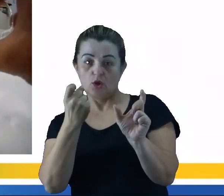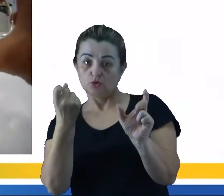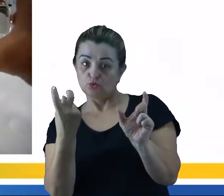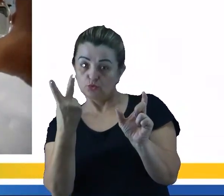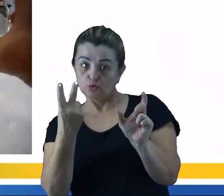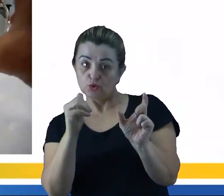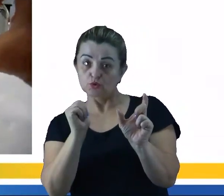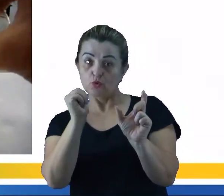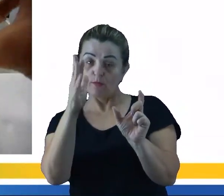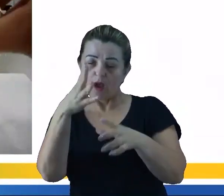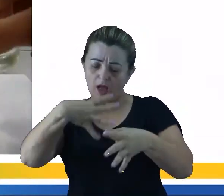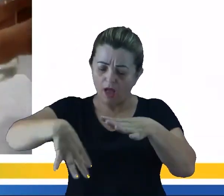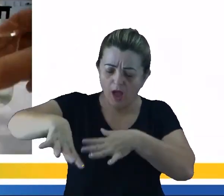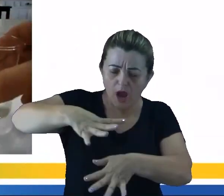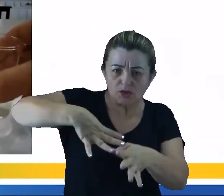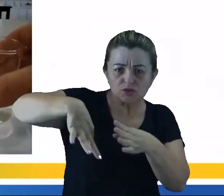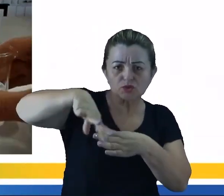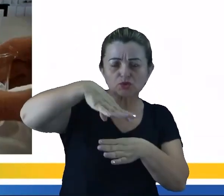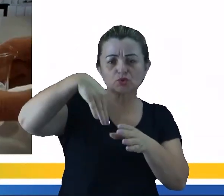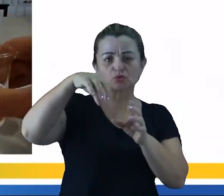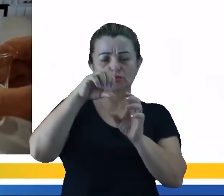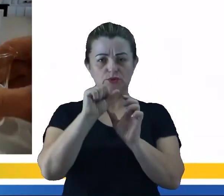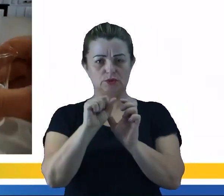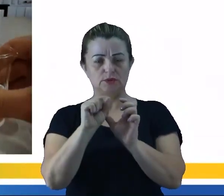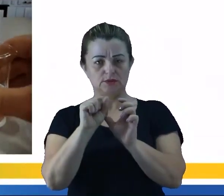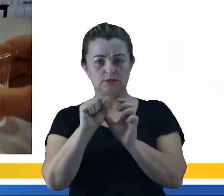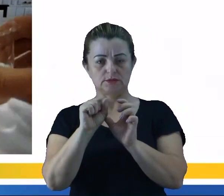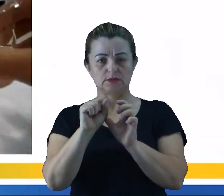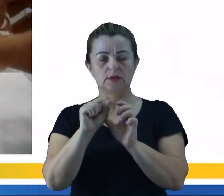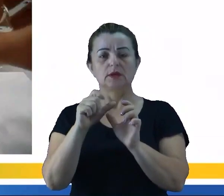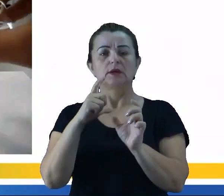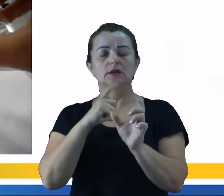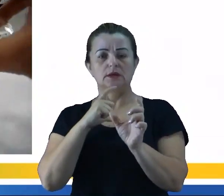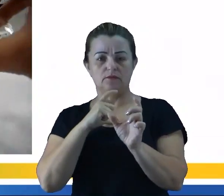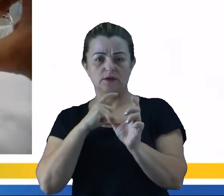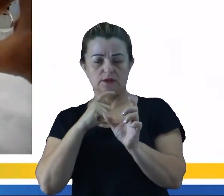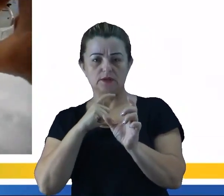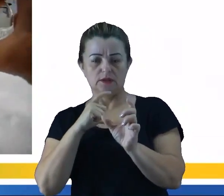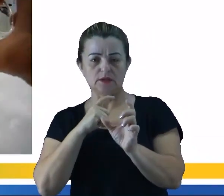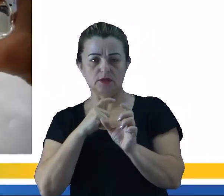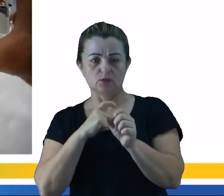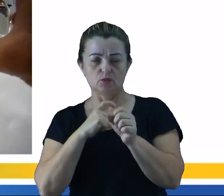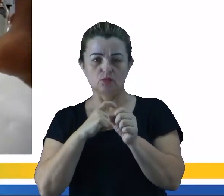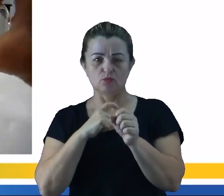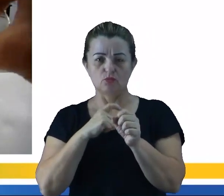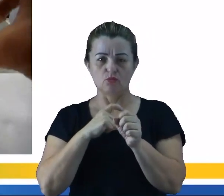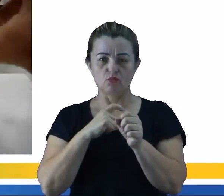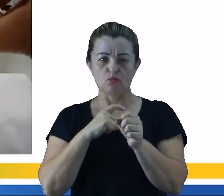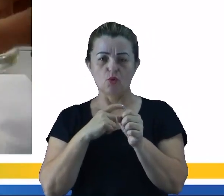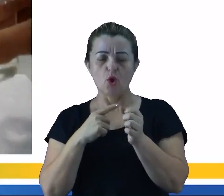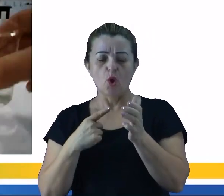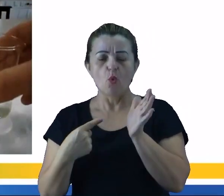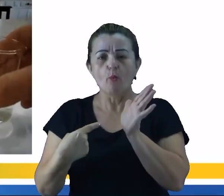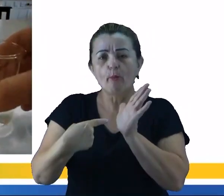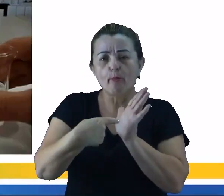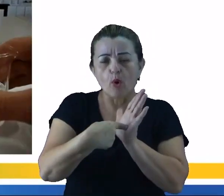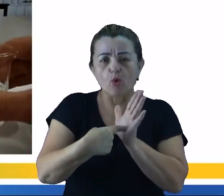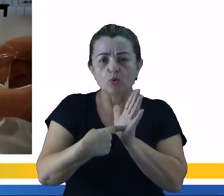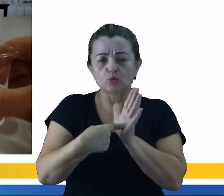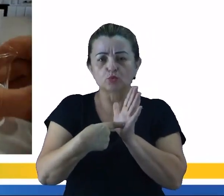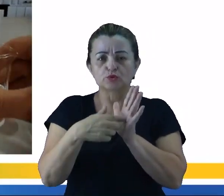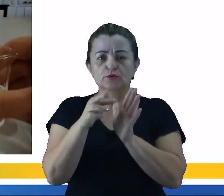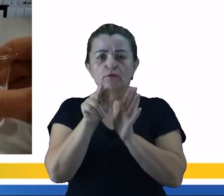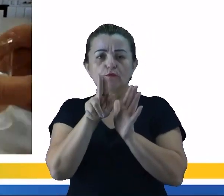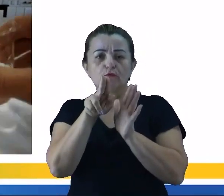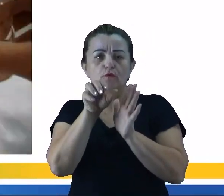ser puras ou compostas. E essas misturas não vão ter o que? Uma densidade nem fixa, nem um ponto de fusão e ebulição